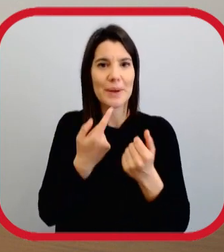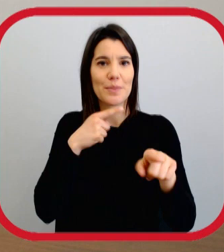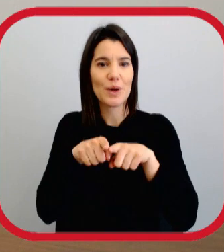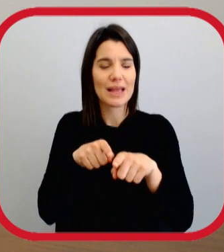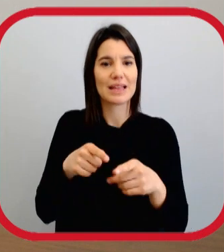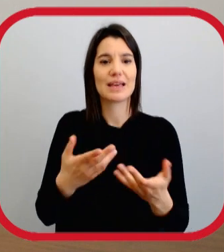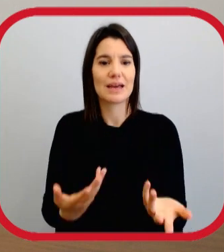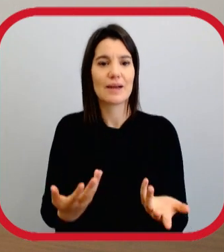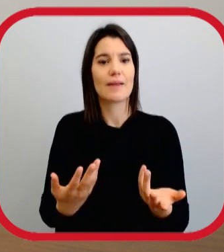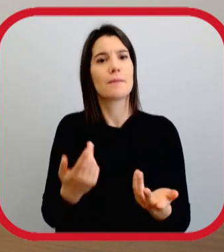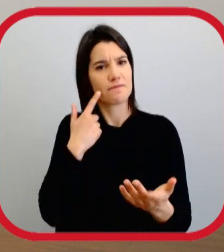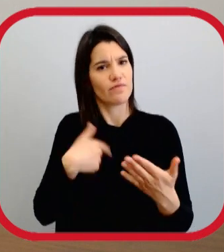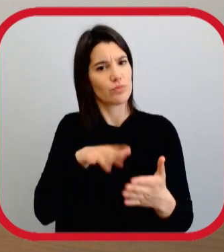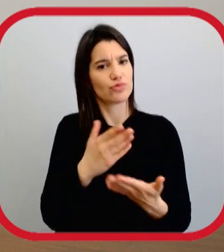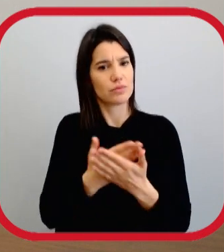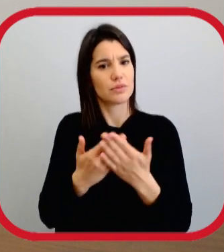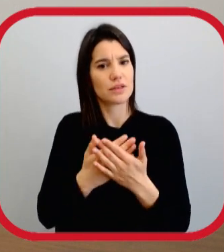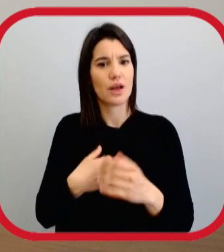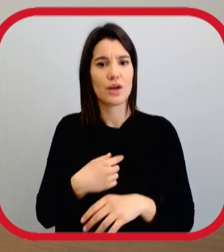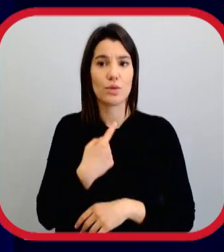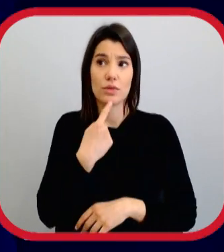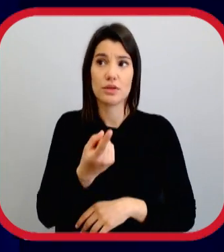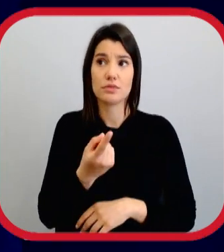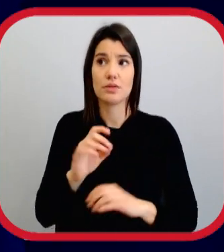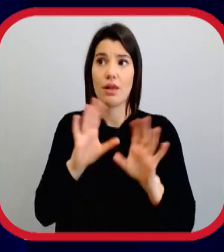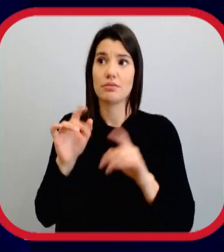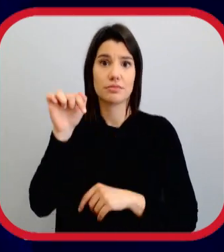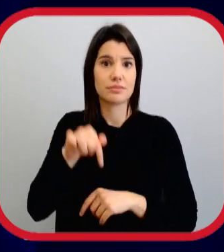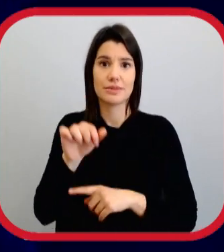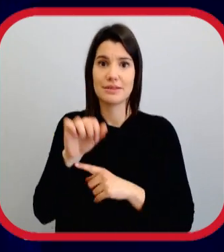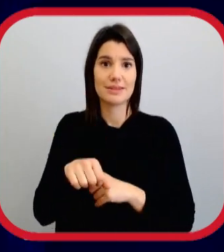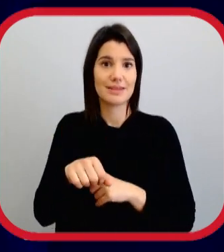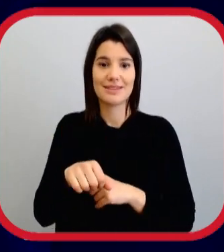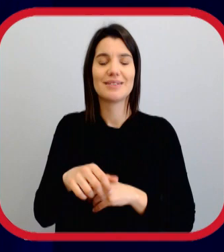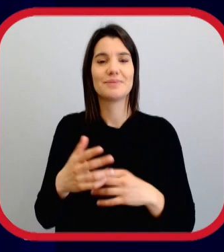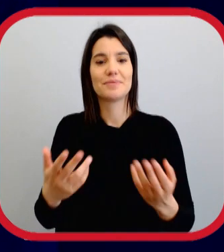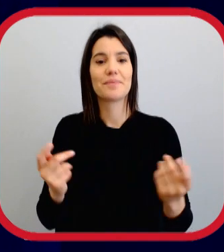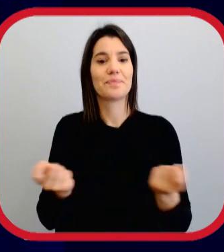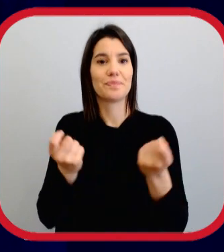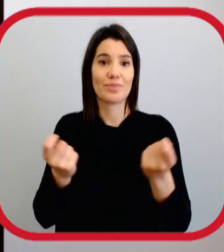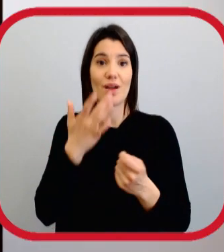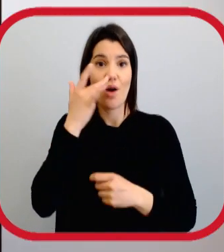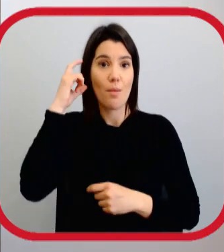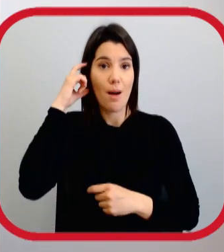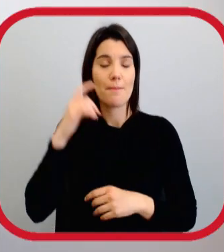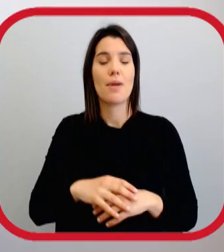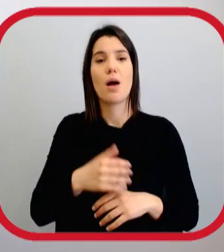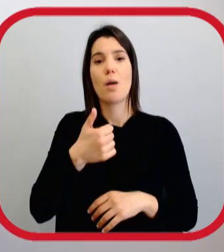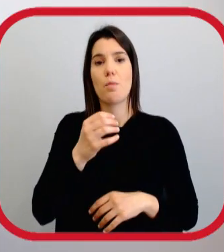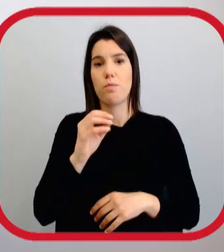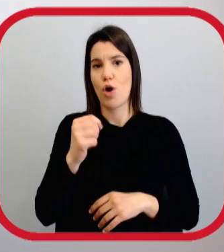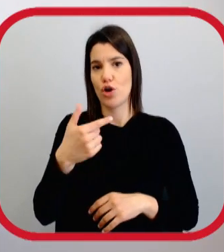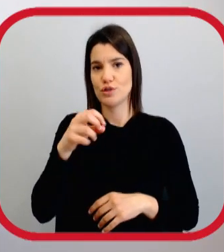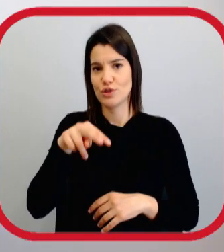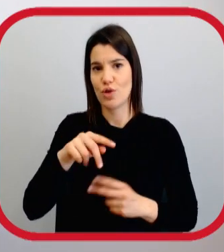perceberes as nuances da comunicação política, vamos tratar disso. E eu disse, claro que sim, quando tivemos a campanha de Obama,